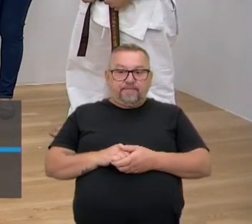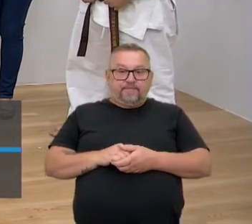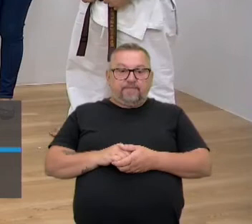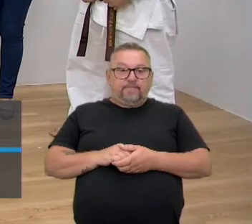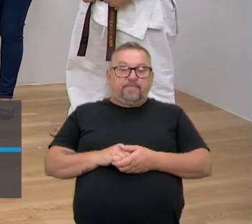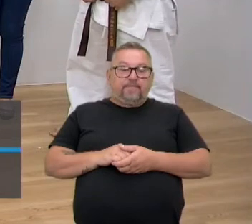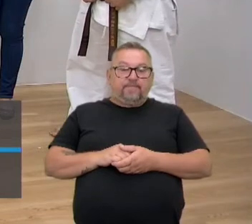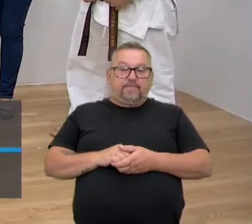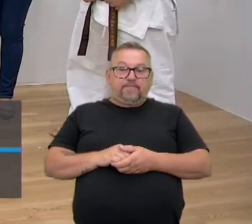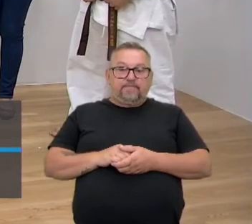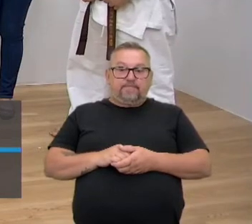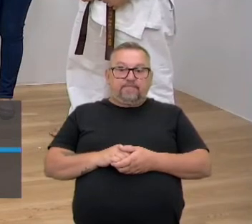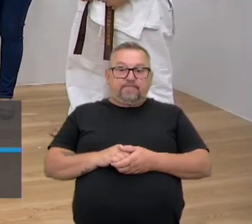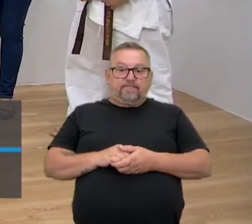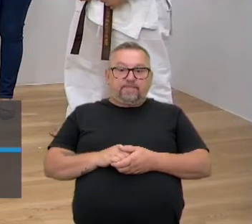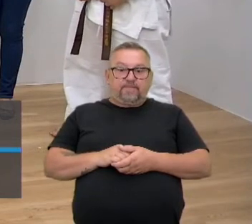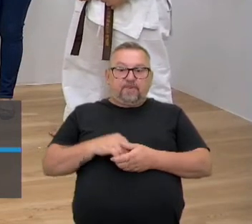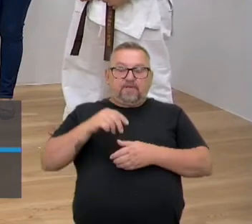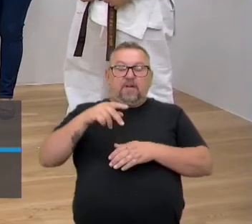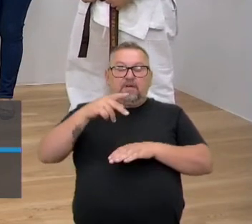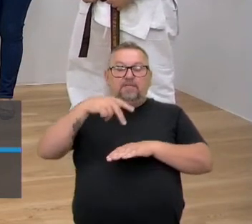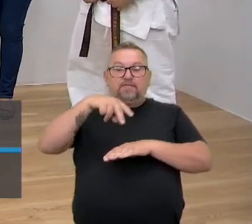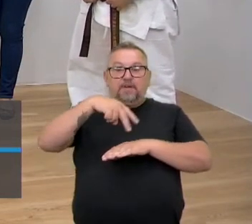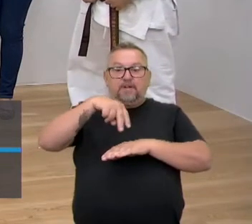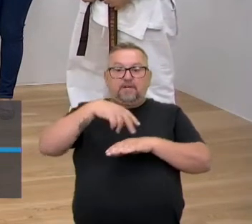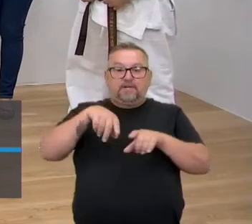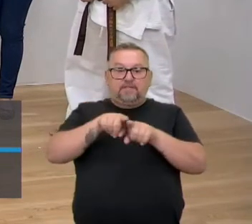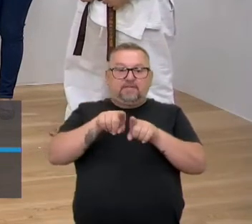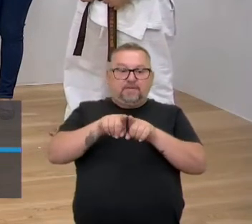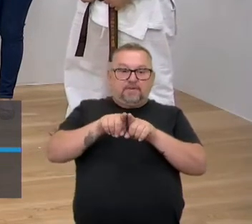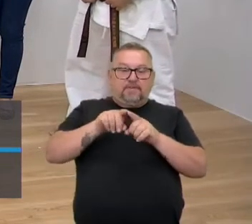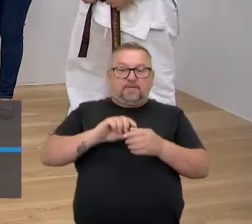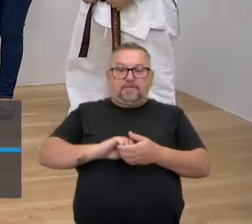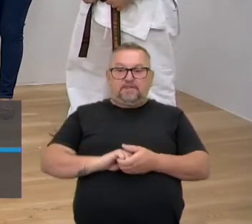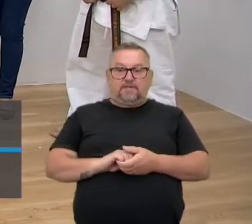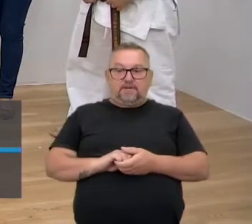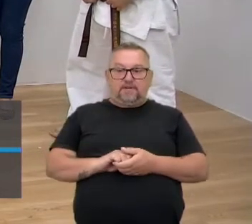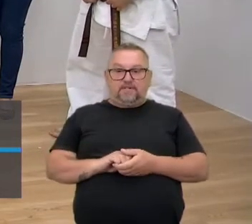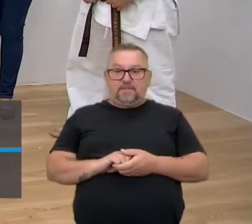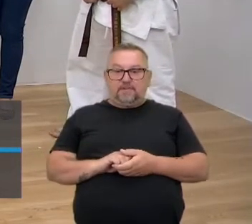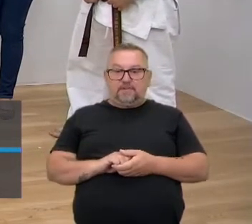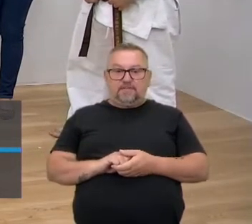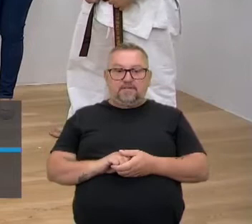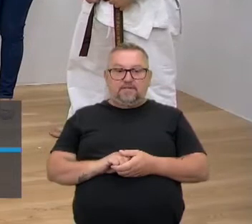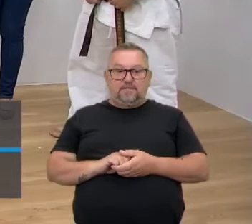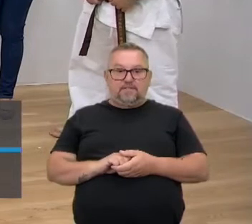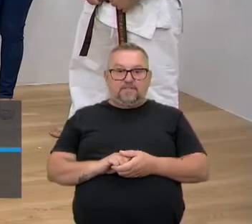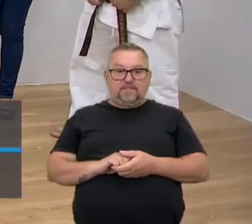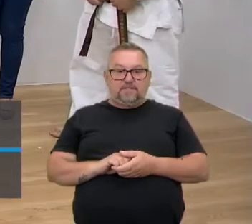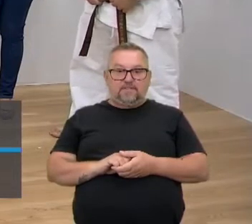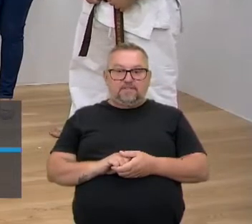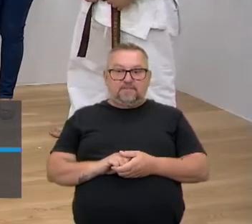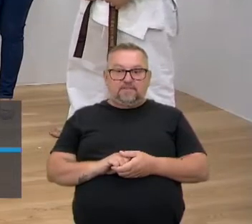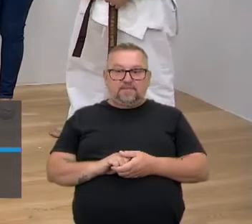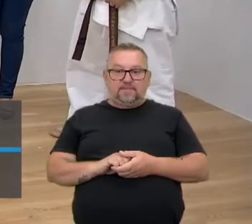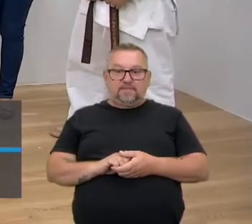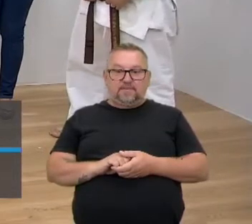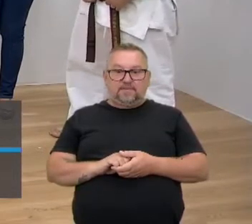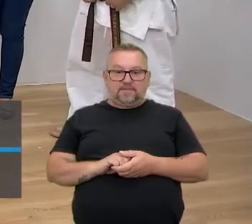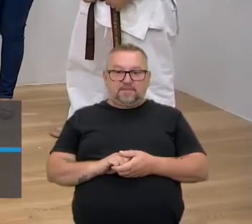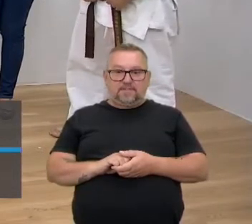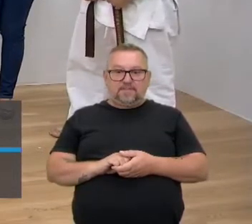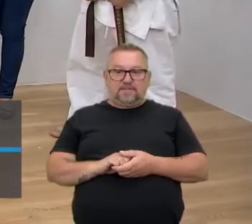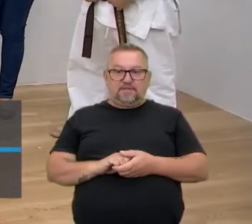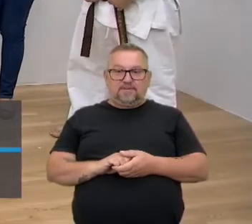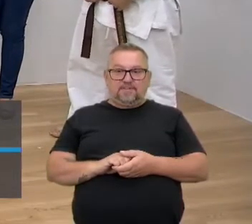vezes por semana. Ah, é mais leve que no balé. No balé é umas seis horas todo dia. Mais leve? Esse negócio não parece leve, não. Olha só.